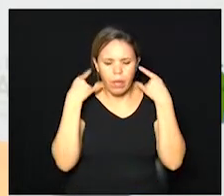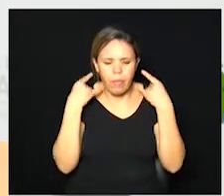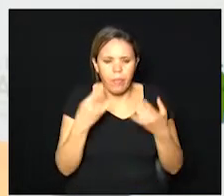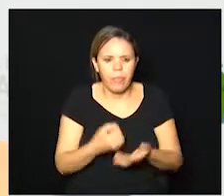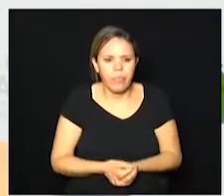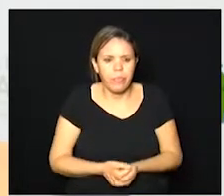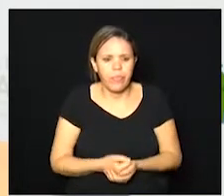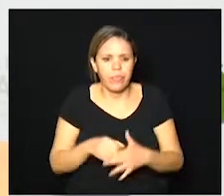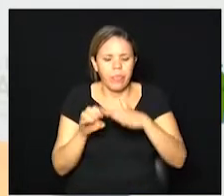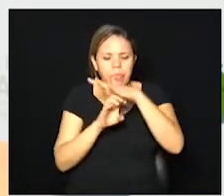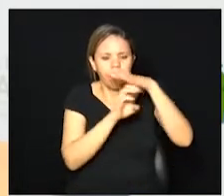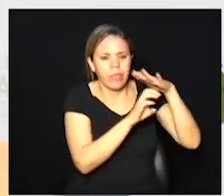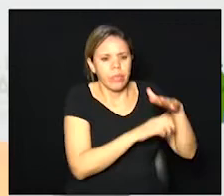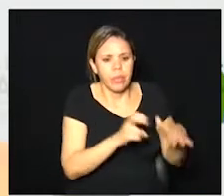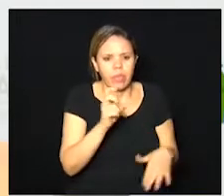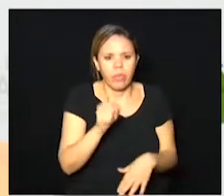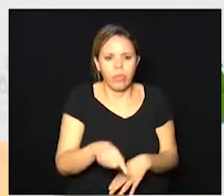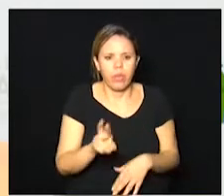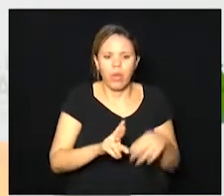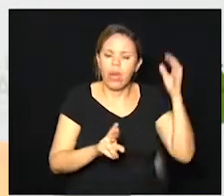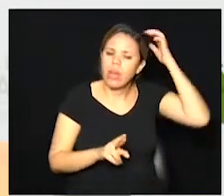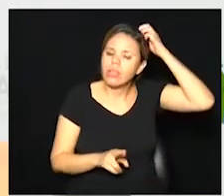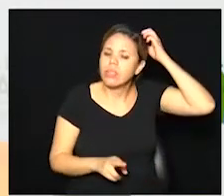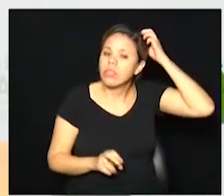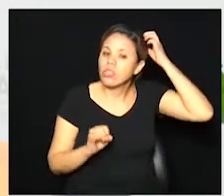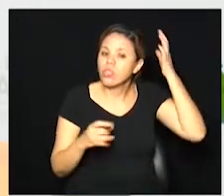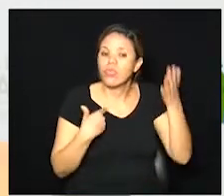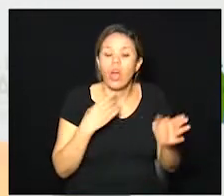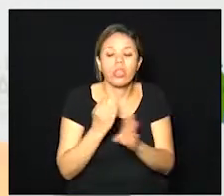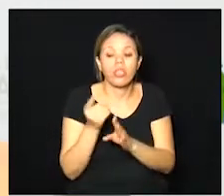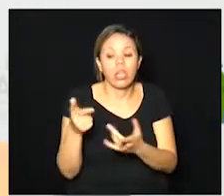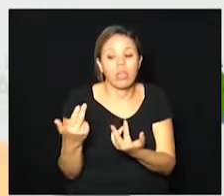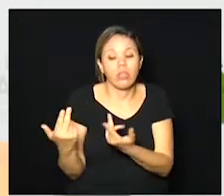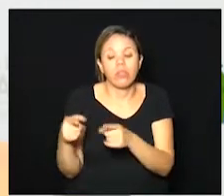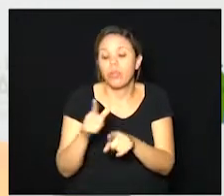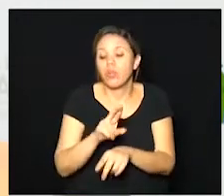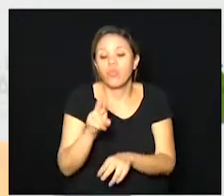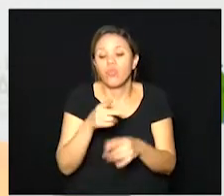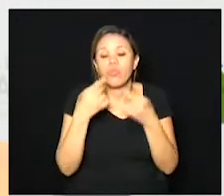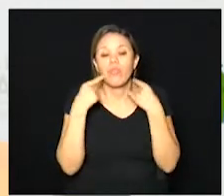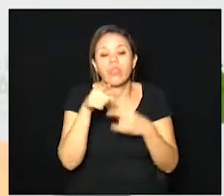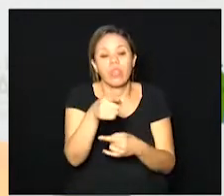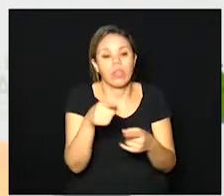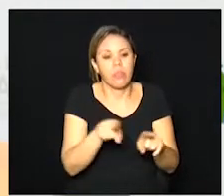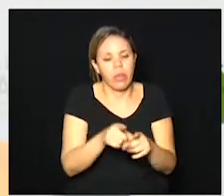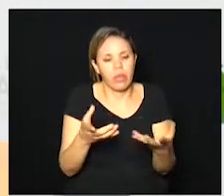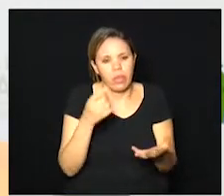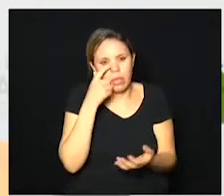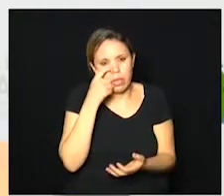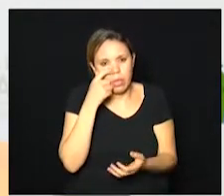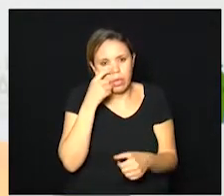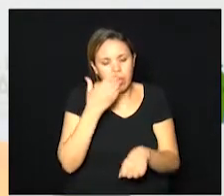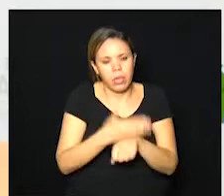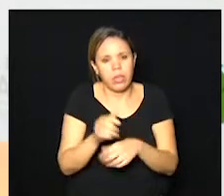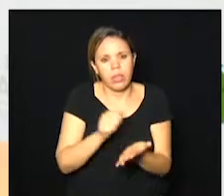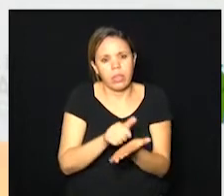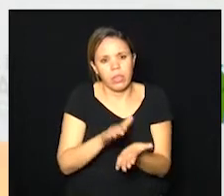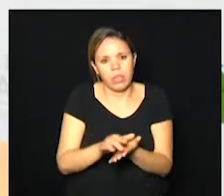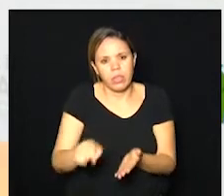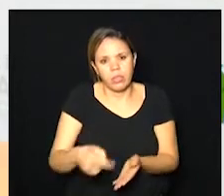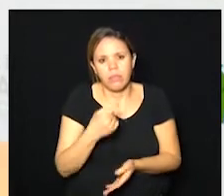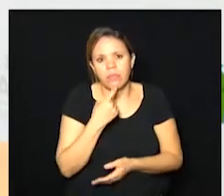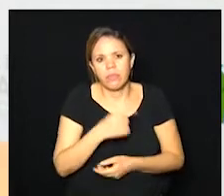e empresas 5 mil reais se forem flagradas nessa situação eles perguntam se o senhor pretende também aplicar essa multa aqui em campinas